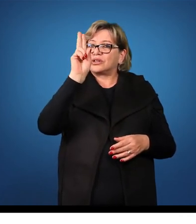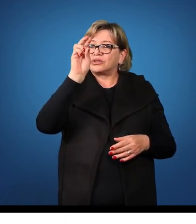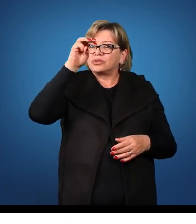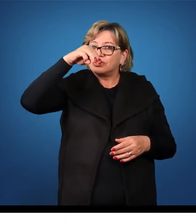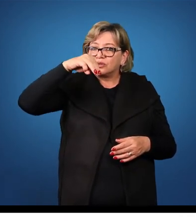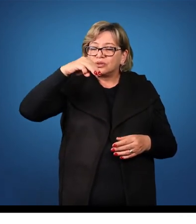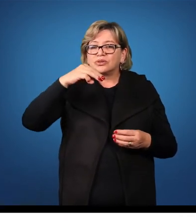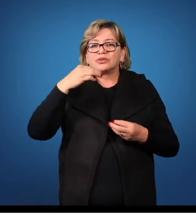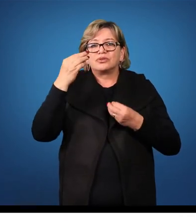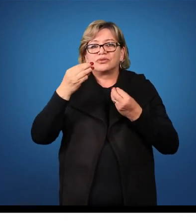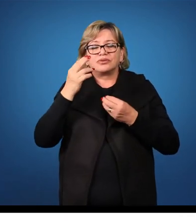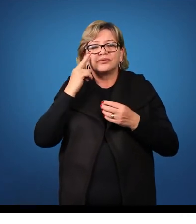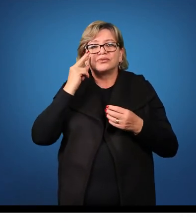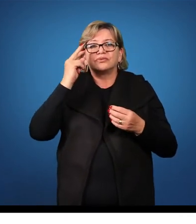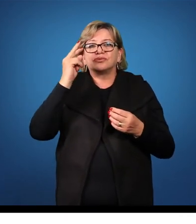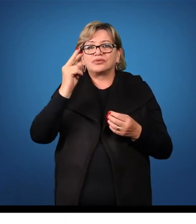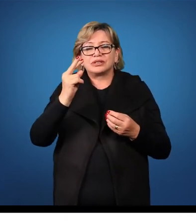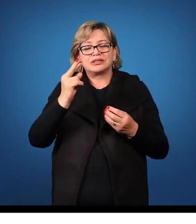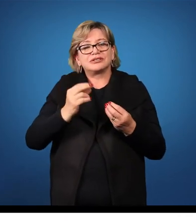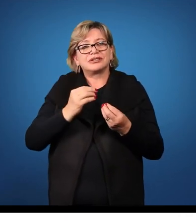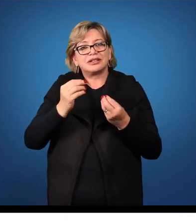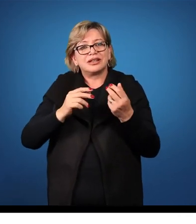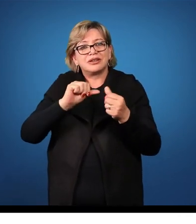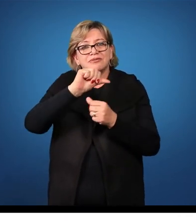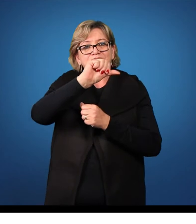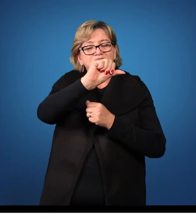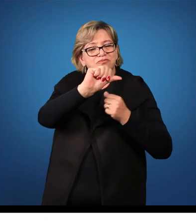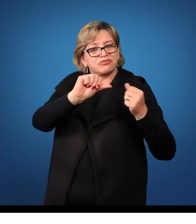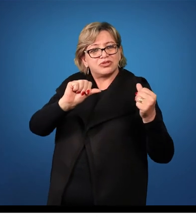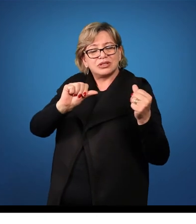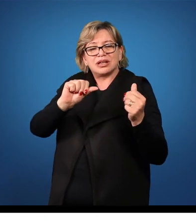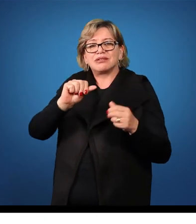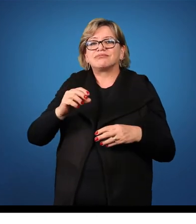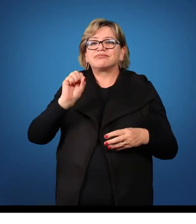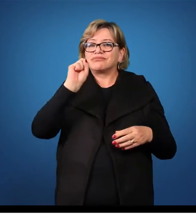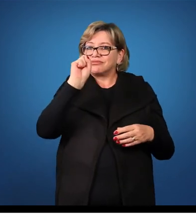ARTUM, como aqui, ARCIUM.